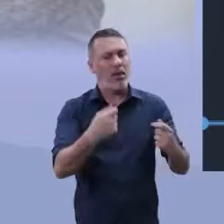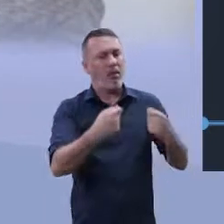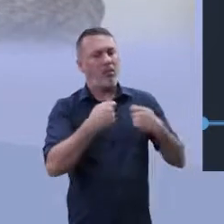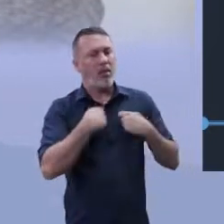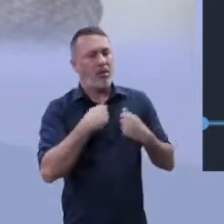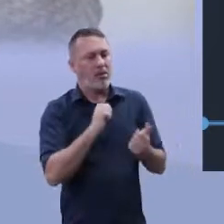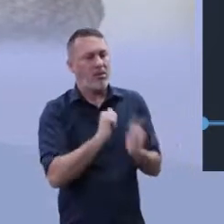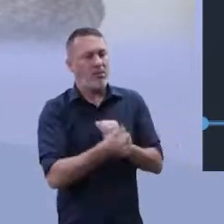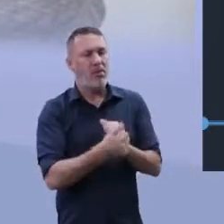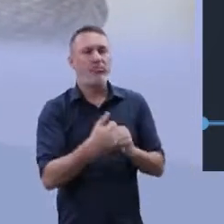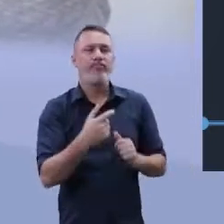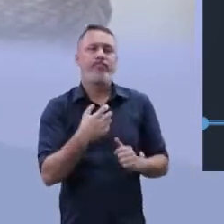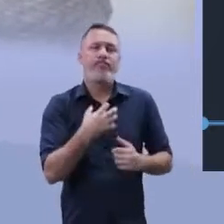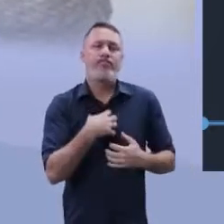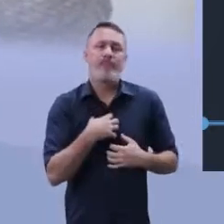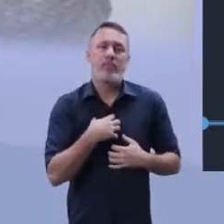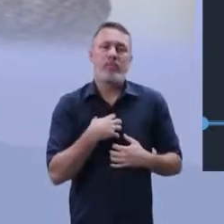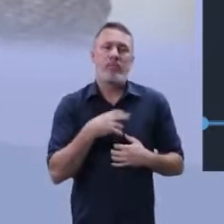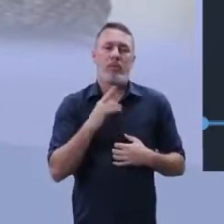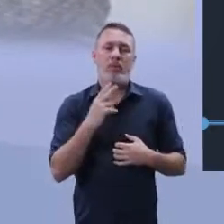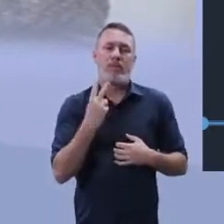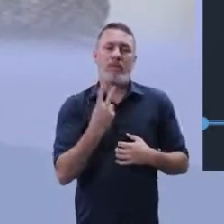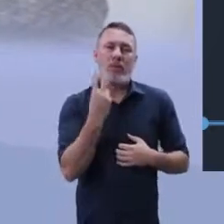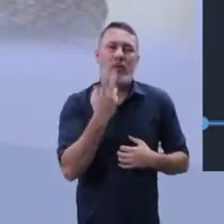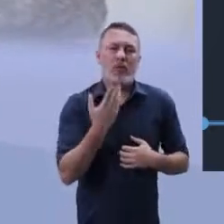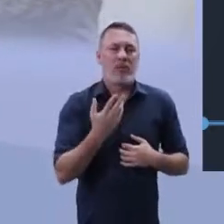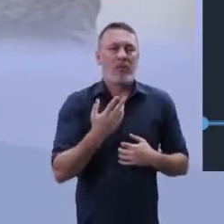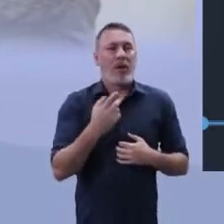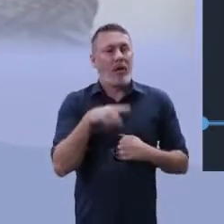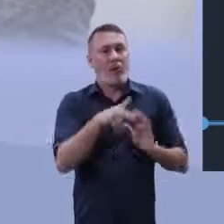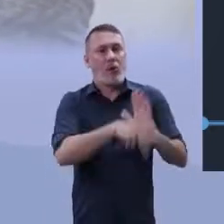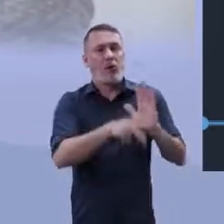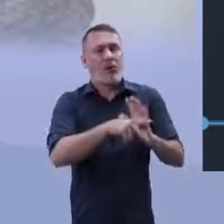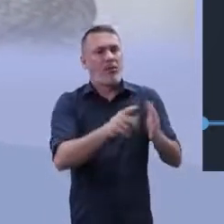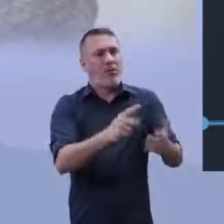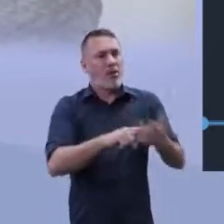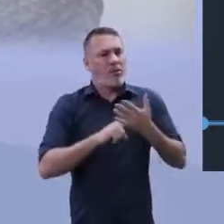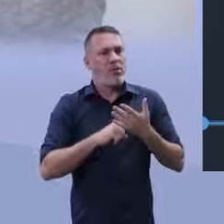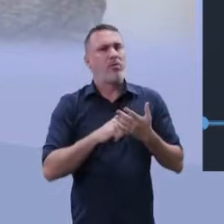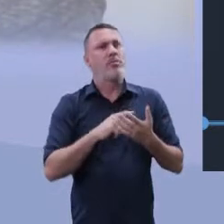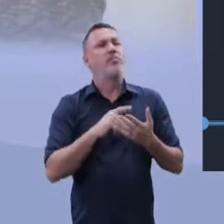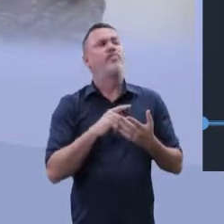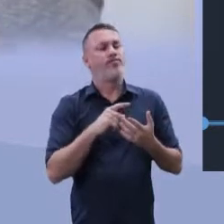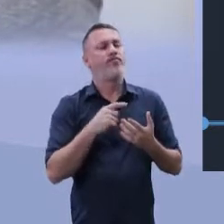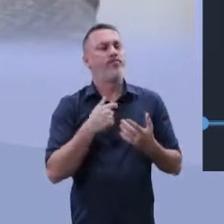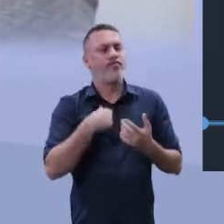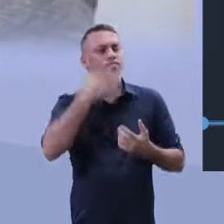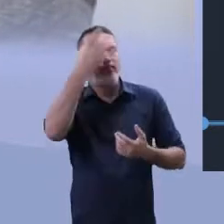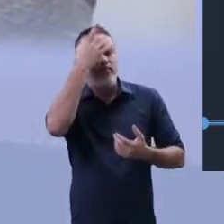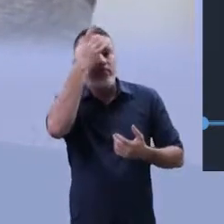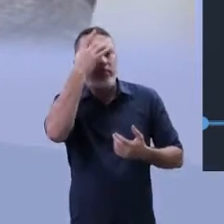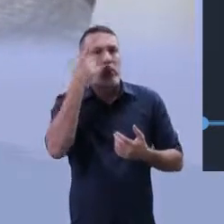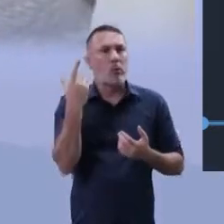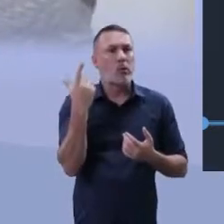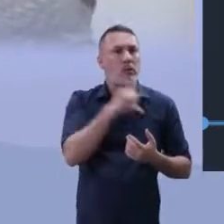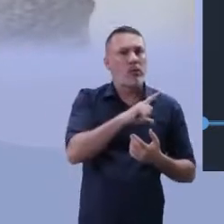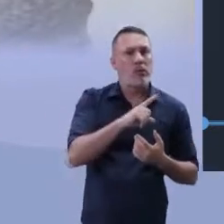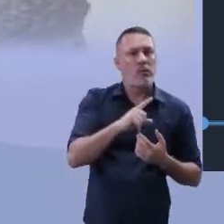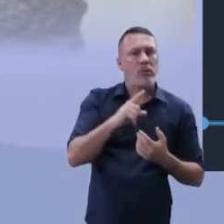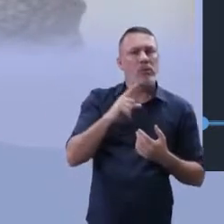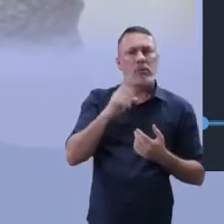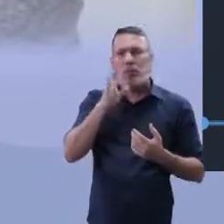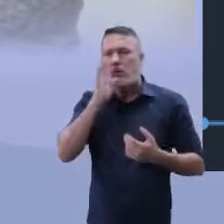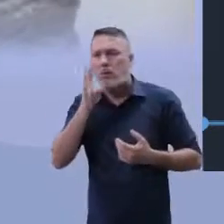para mim uma dignidade, esse projeto de ser atleta traz para mim pensamento